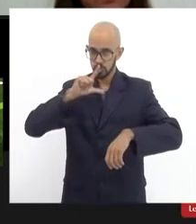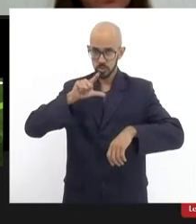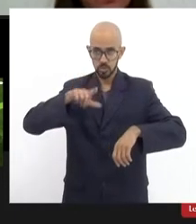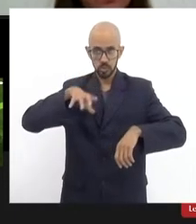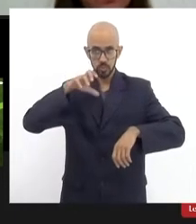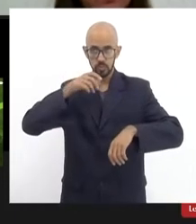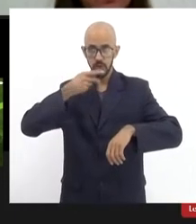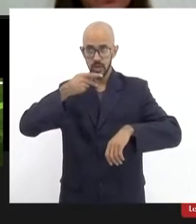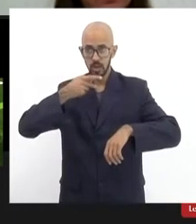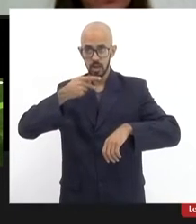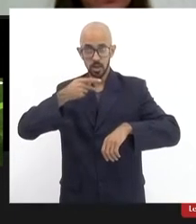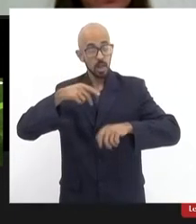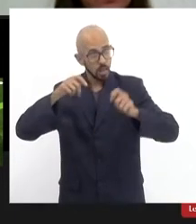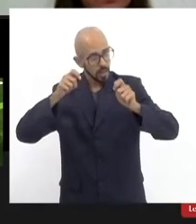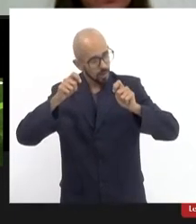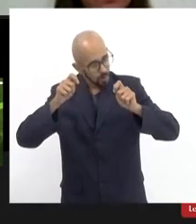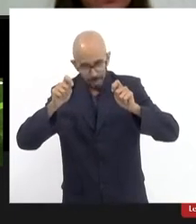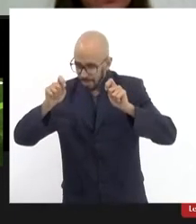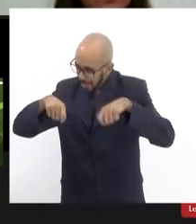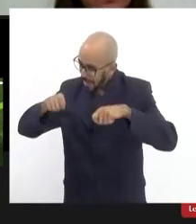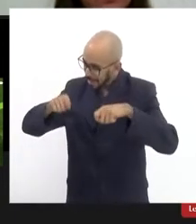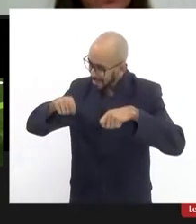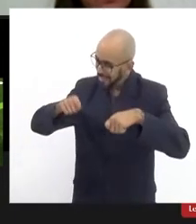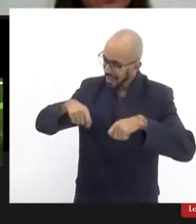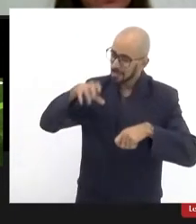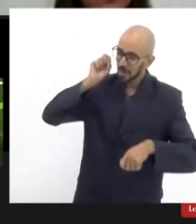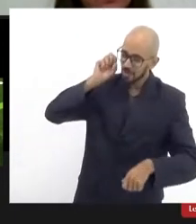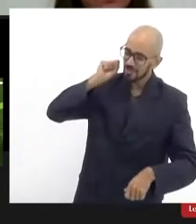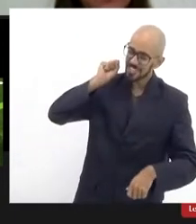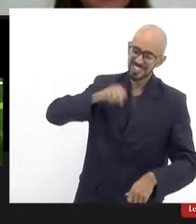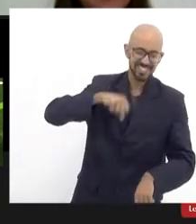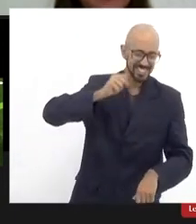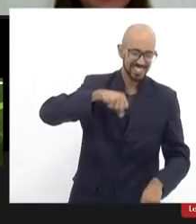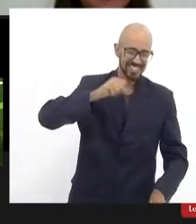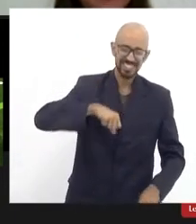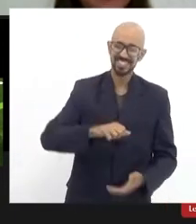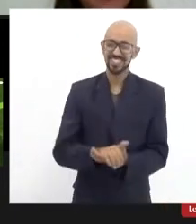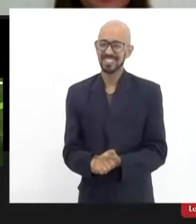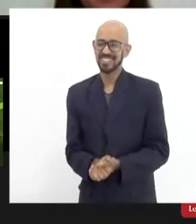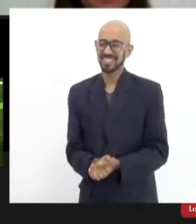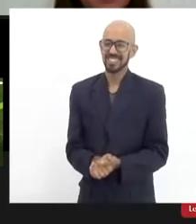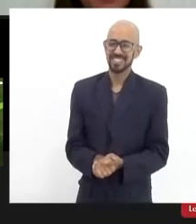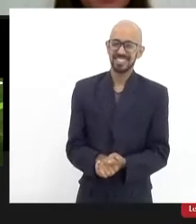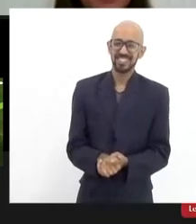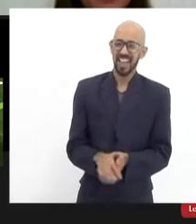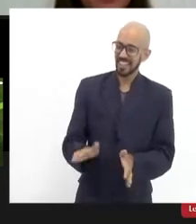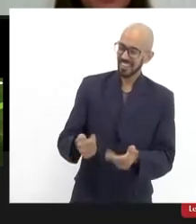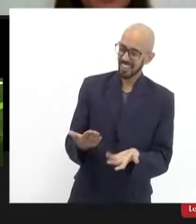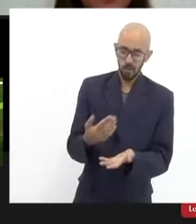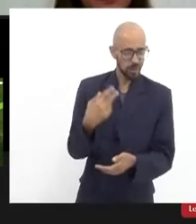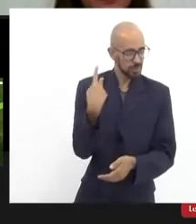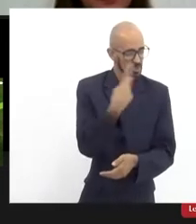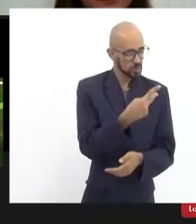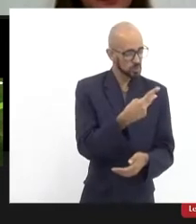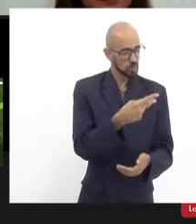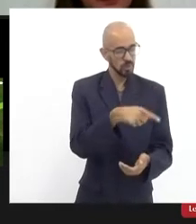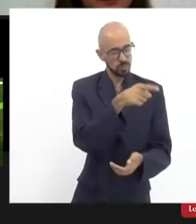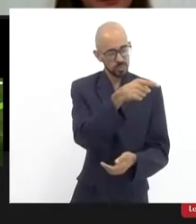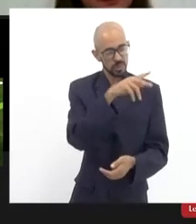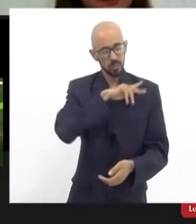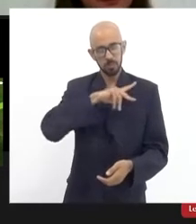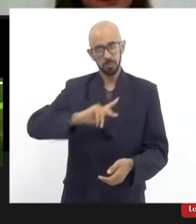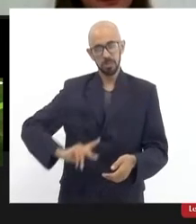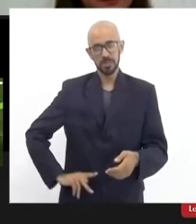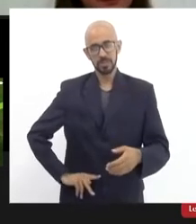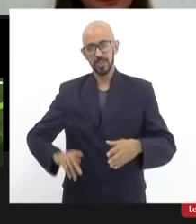Está me ouvindo agora, presidente? Agora sim. Agora sim. Então, é a tua vez, como presidente da Comissão